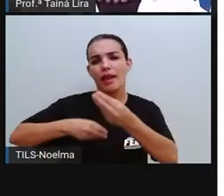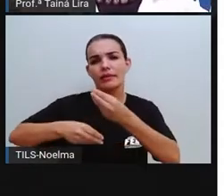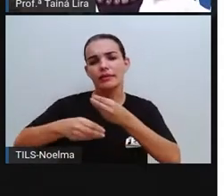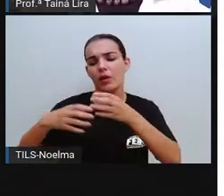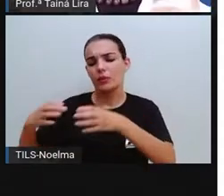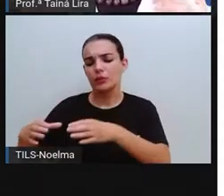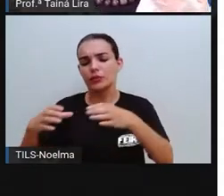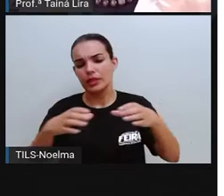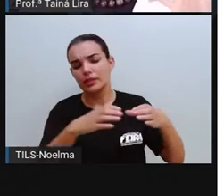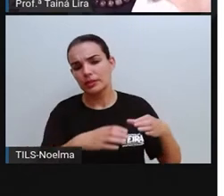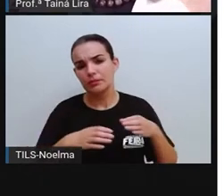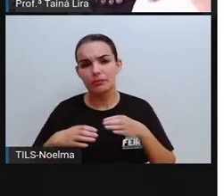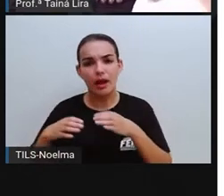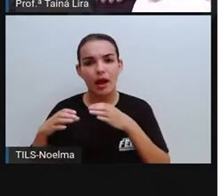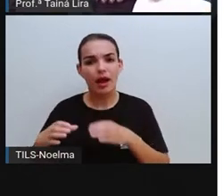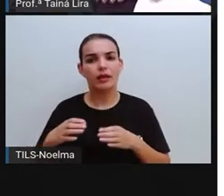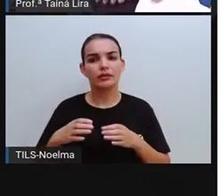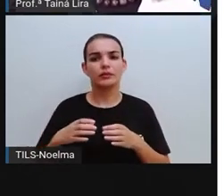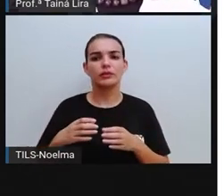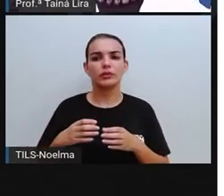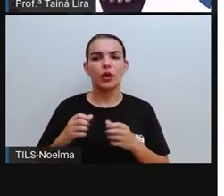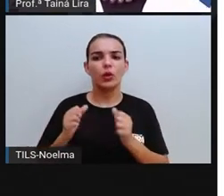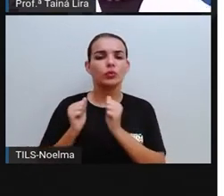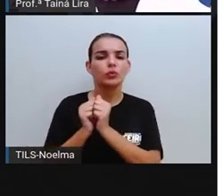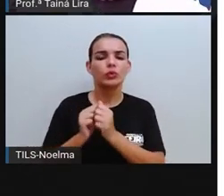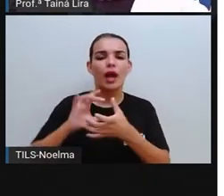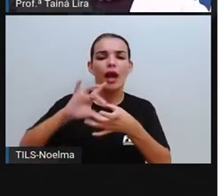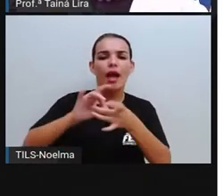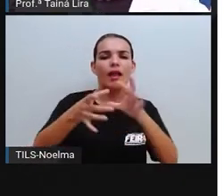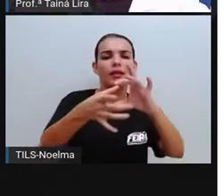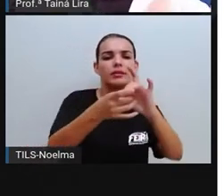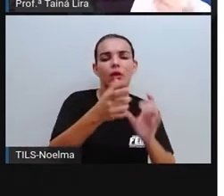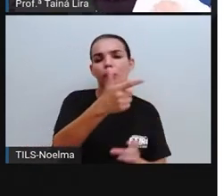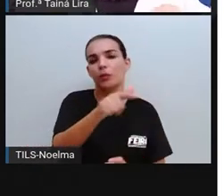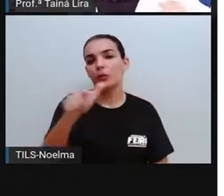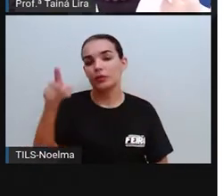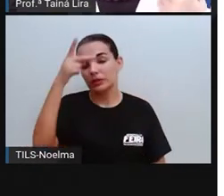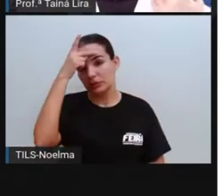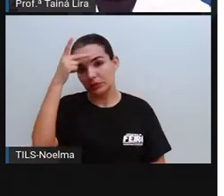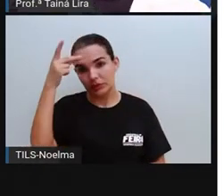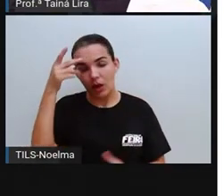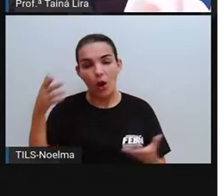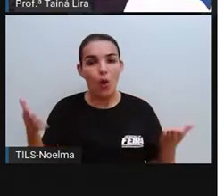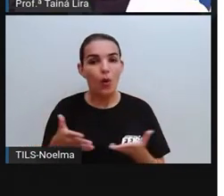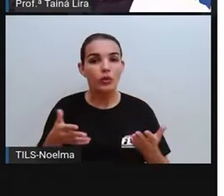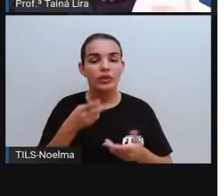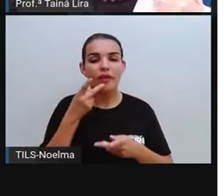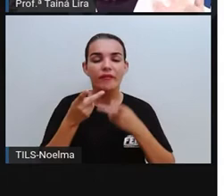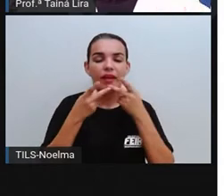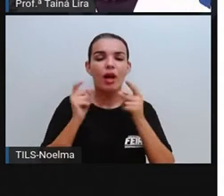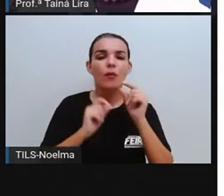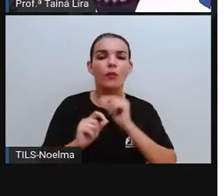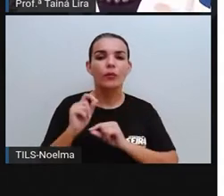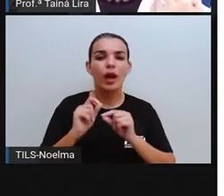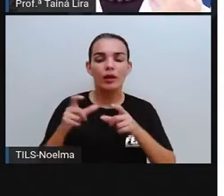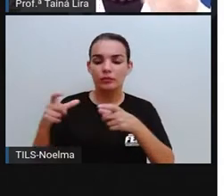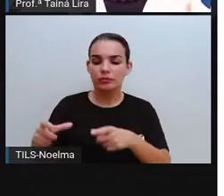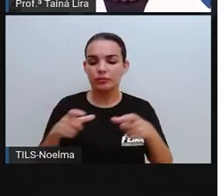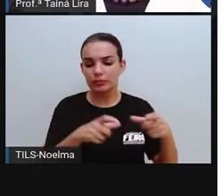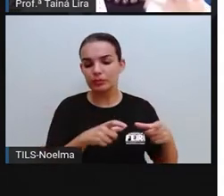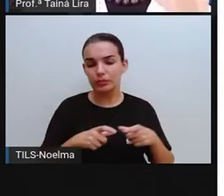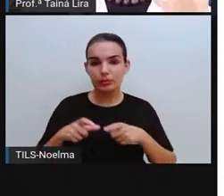espaços, a nossa relação com as outras pessoas. E hoje nós vamos falar dos espaços públicos,